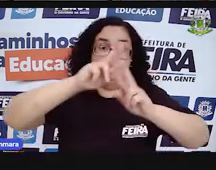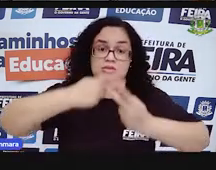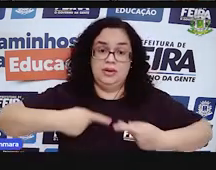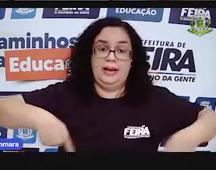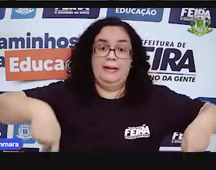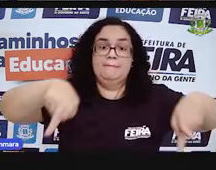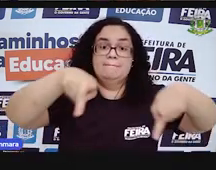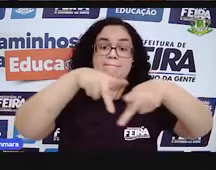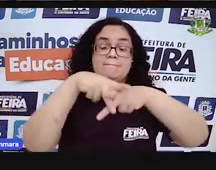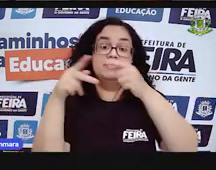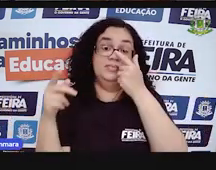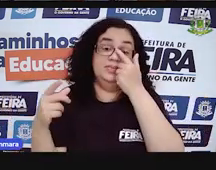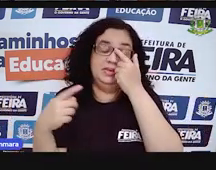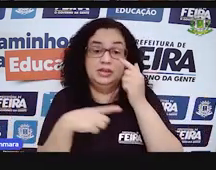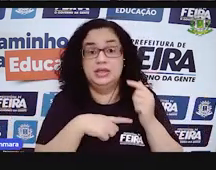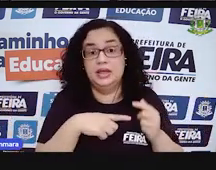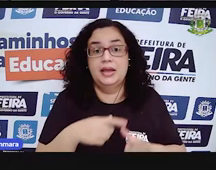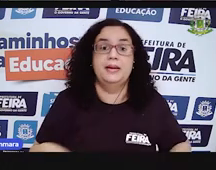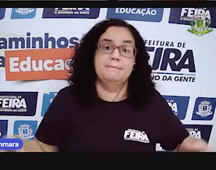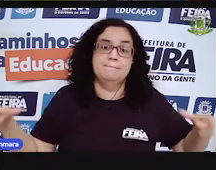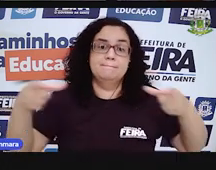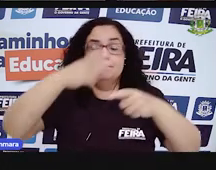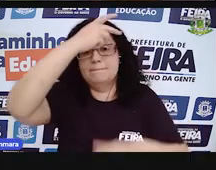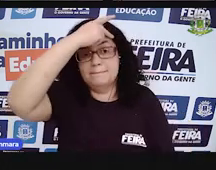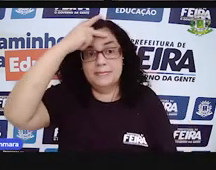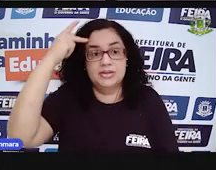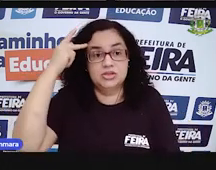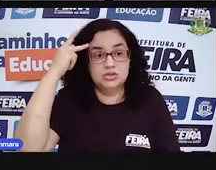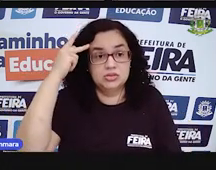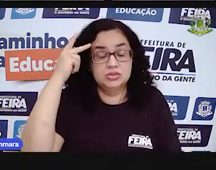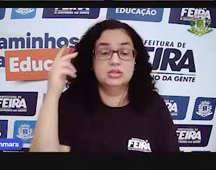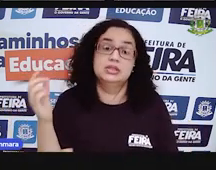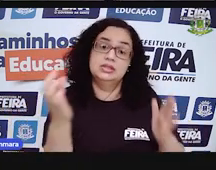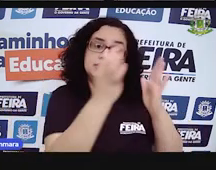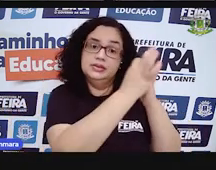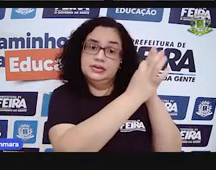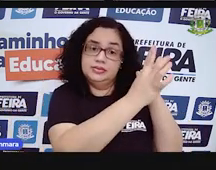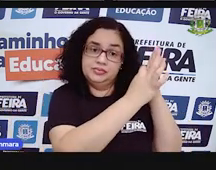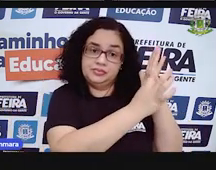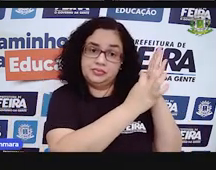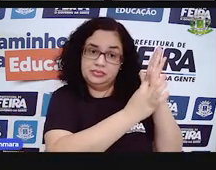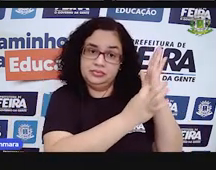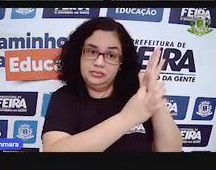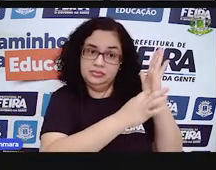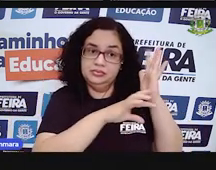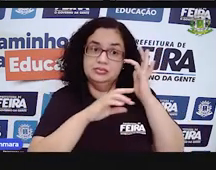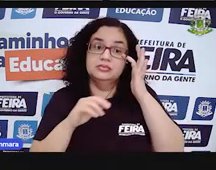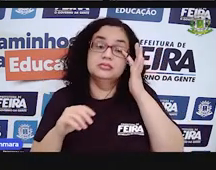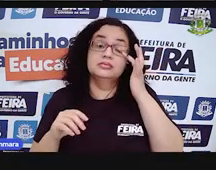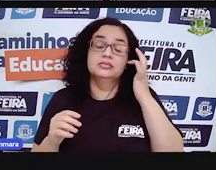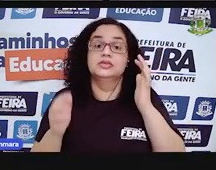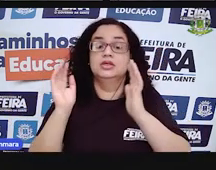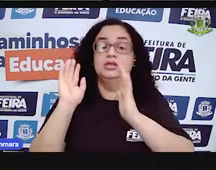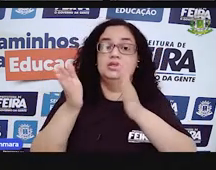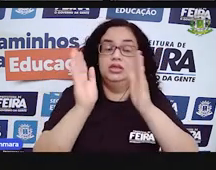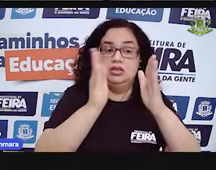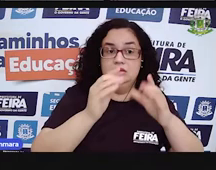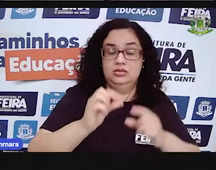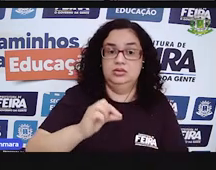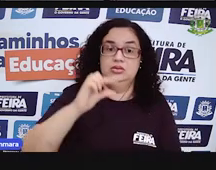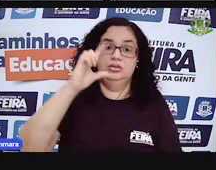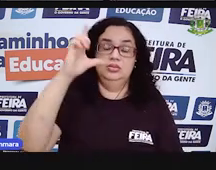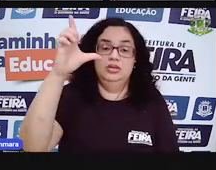aqueles que têm menos pessoas. E tá grifado ali na tabela, Na minha tabela, que está em ordem crescente.